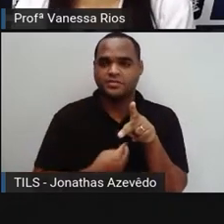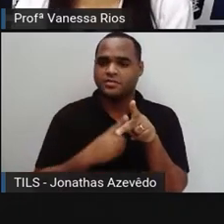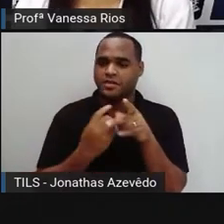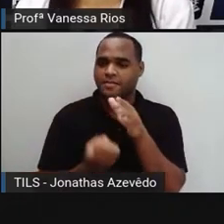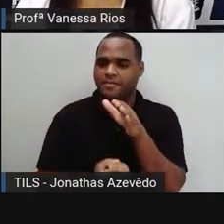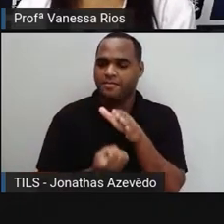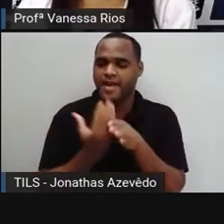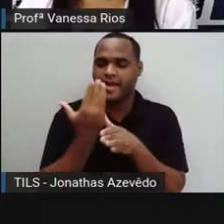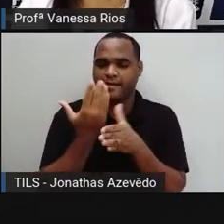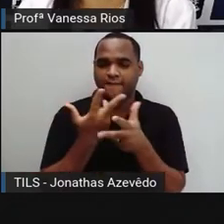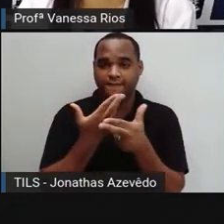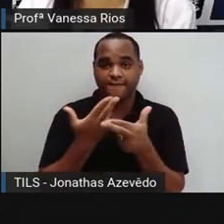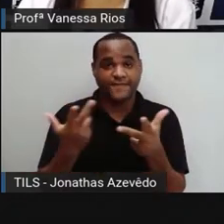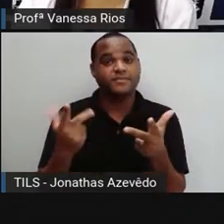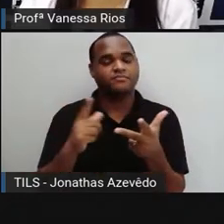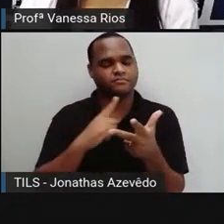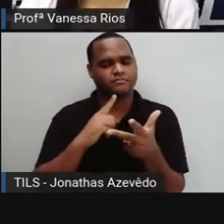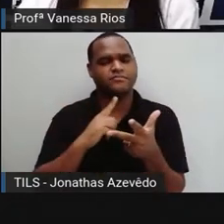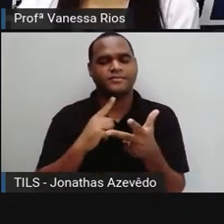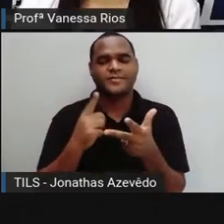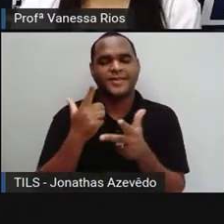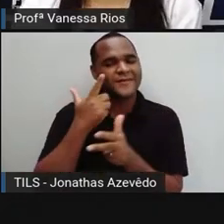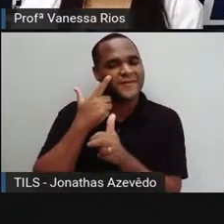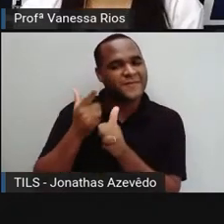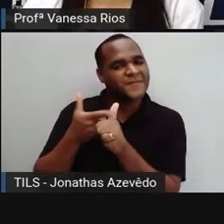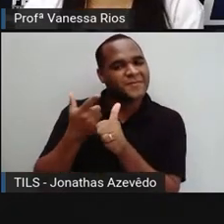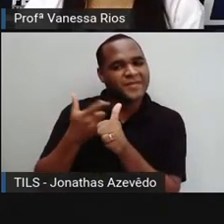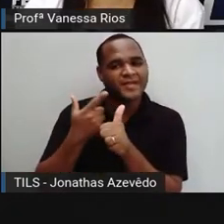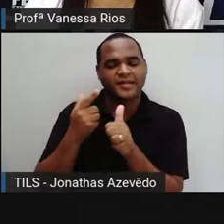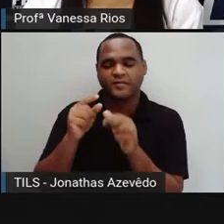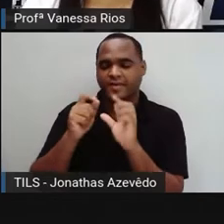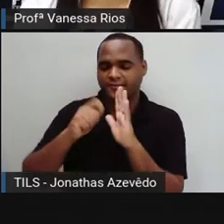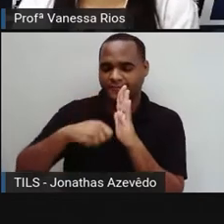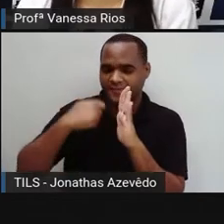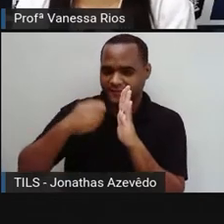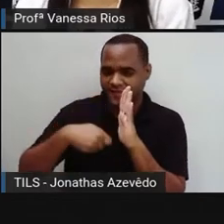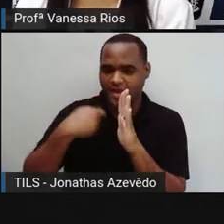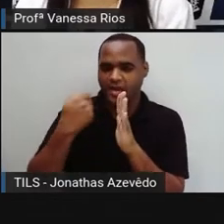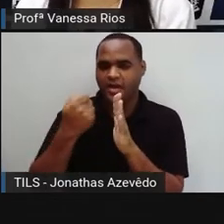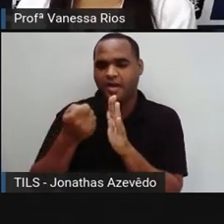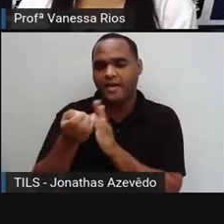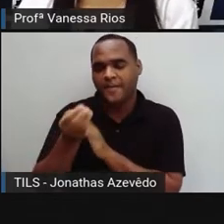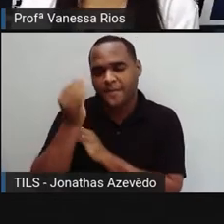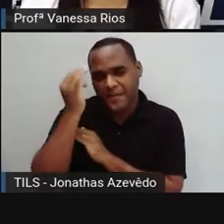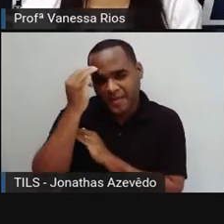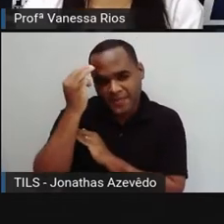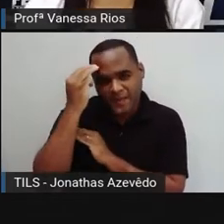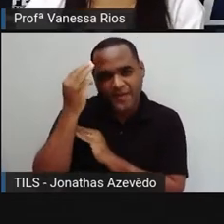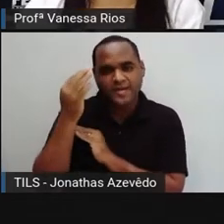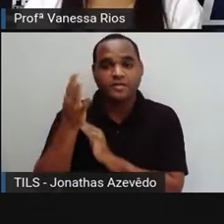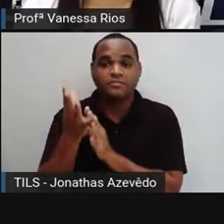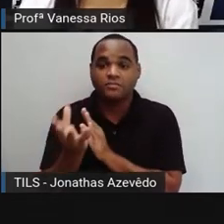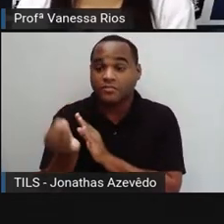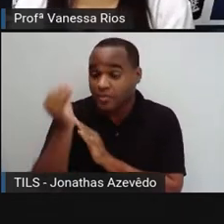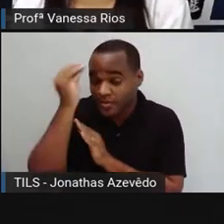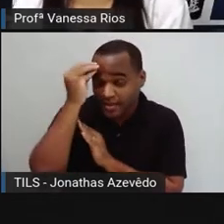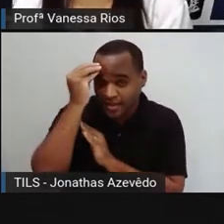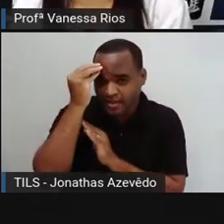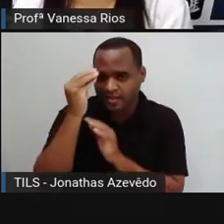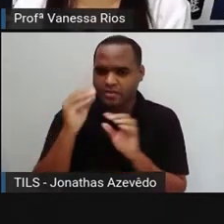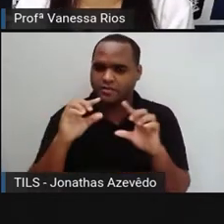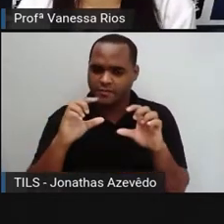vários equipamentos. E quando a gente fala em gravar, né? Em memória, em arquivar, em ter